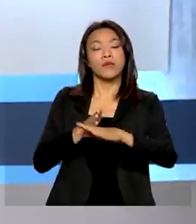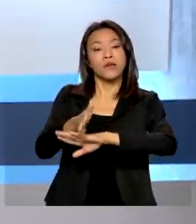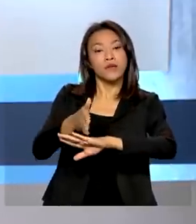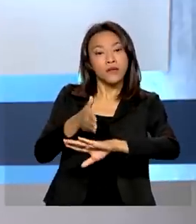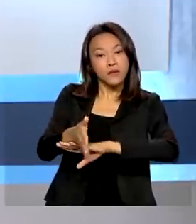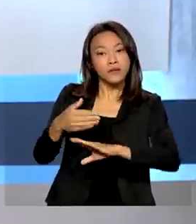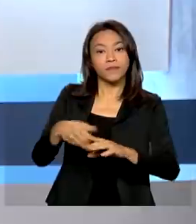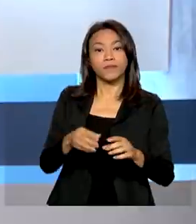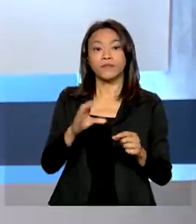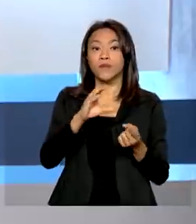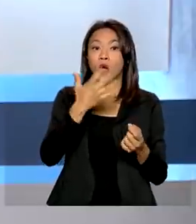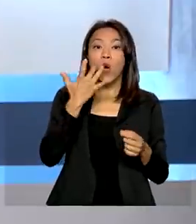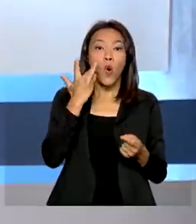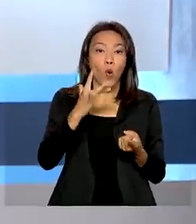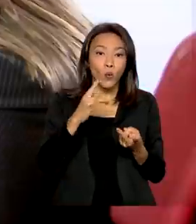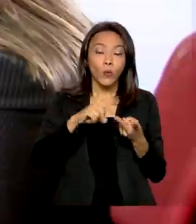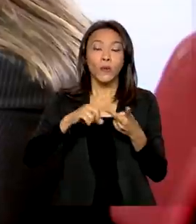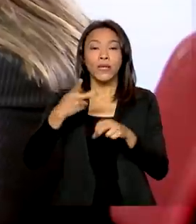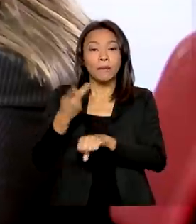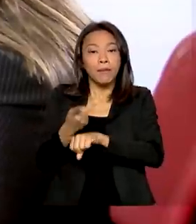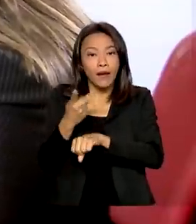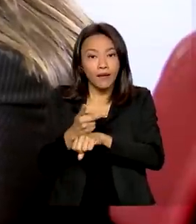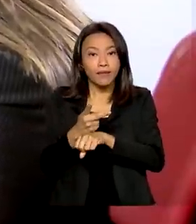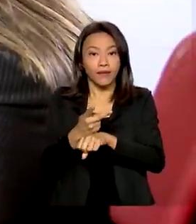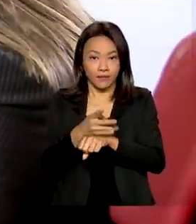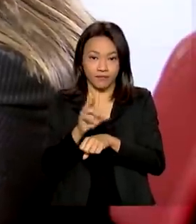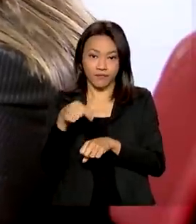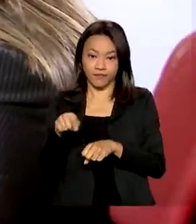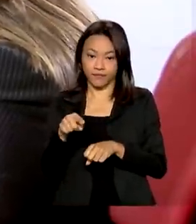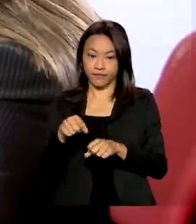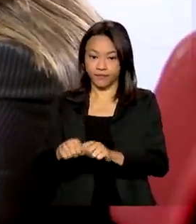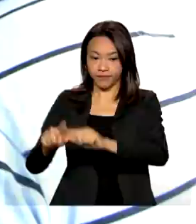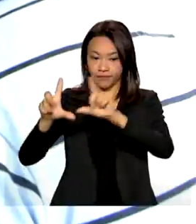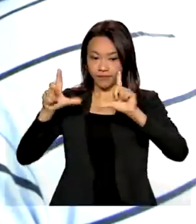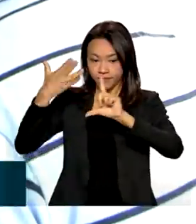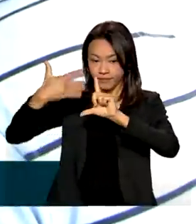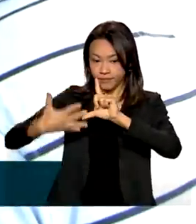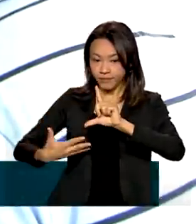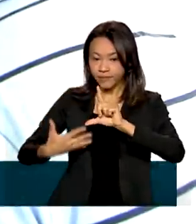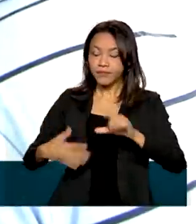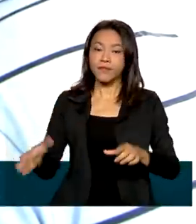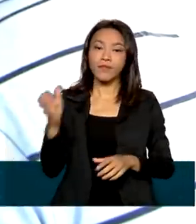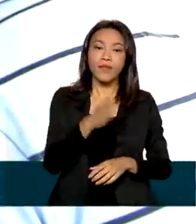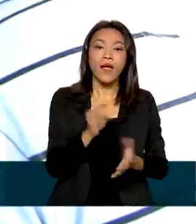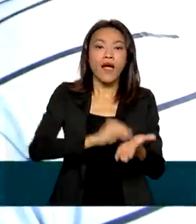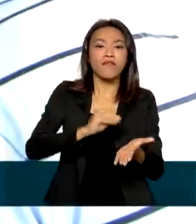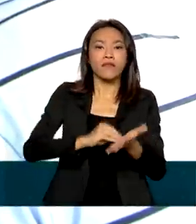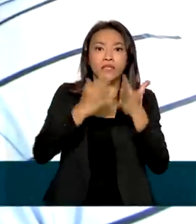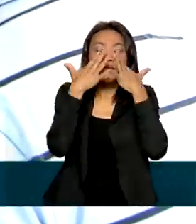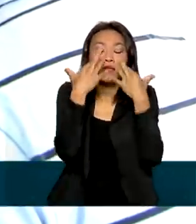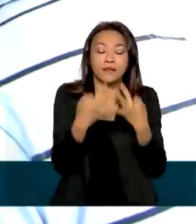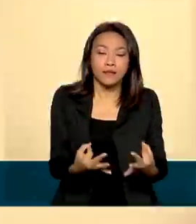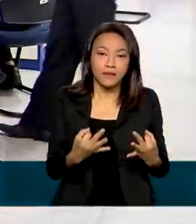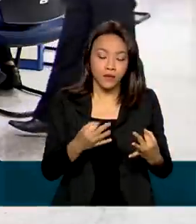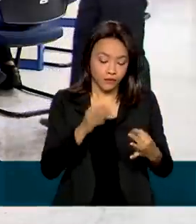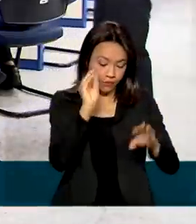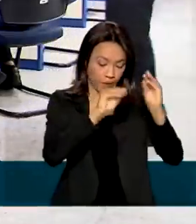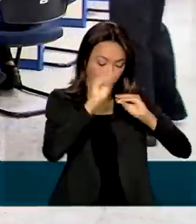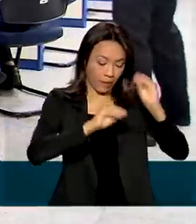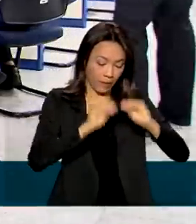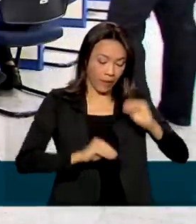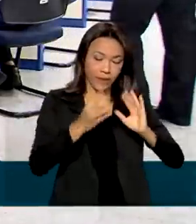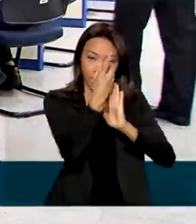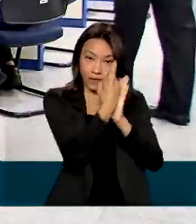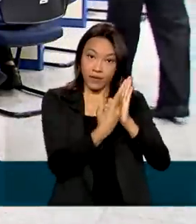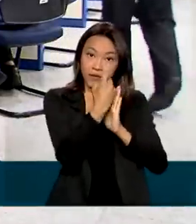níveis ouro e prata. A falta de atenção no preenchimento da declaração do imposto de renda é um dos